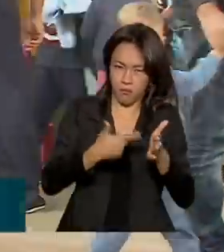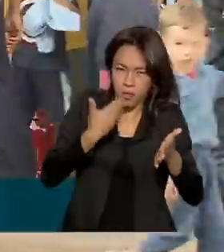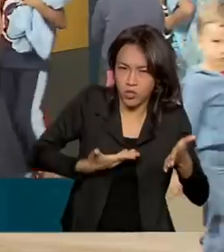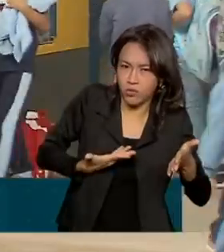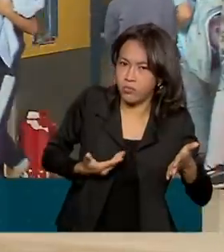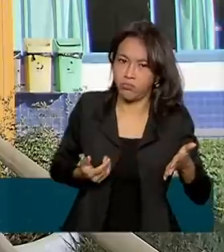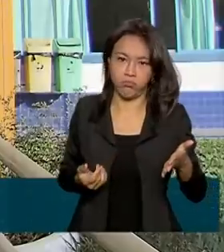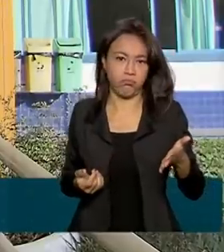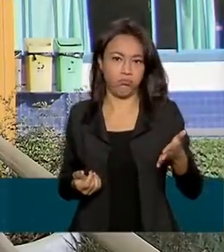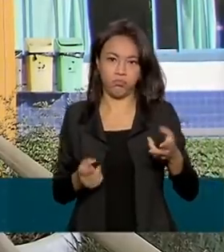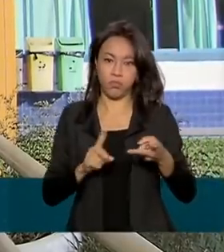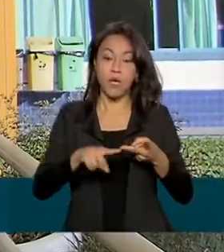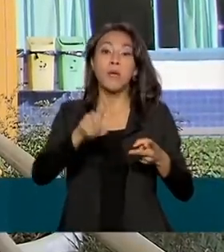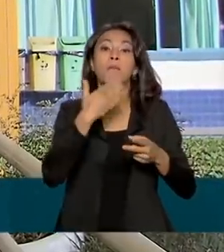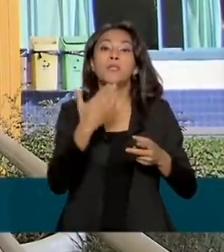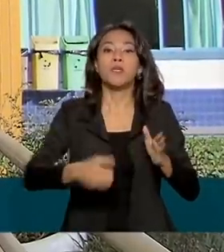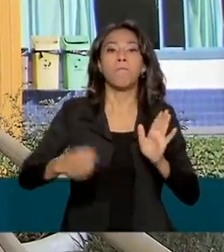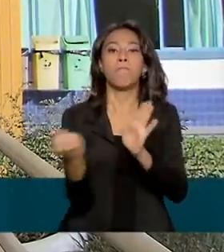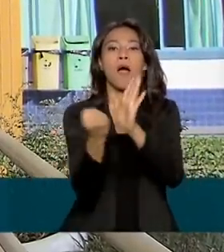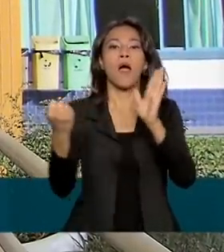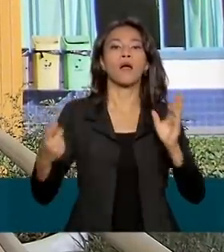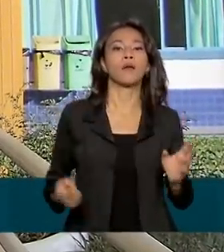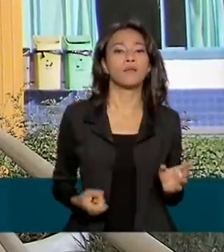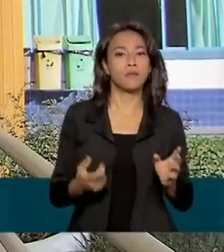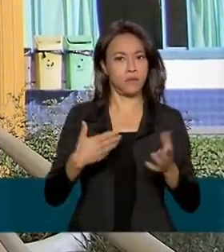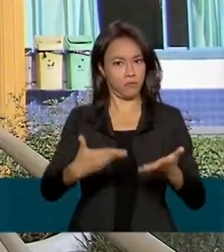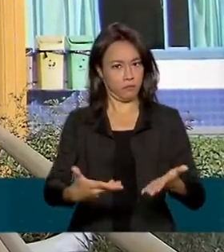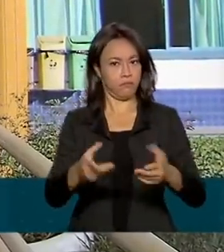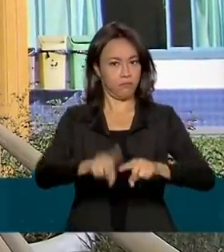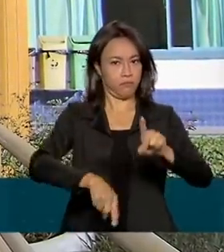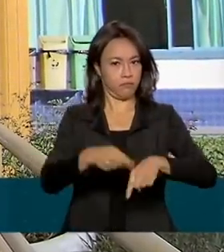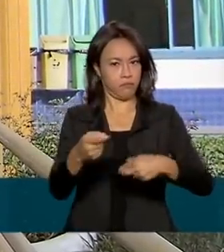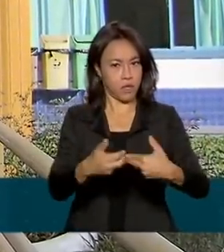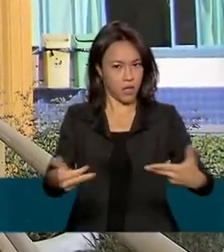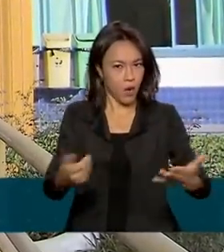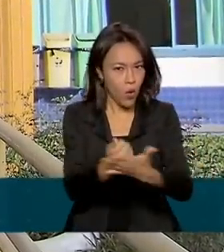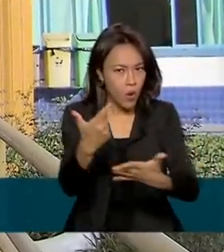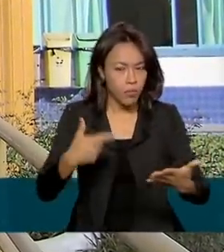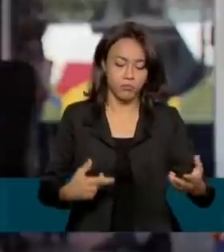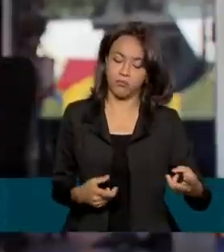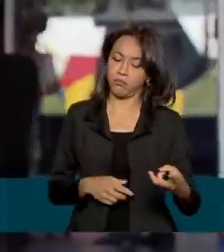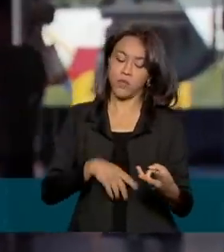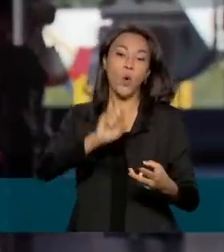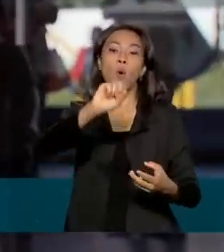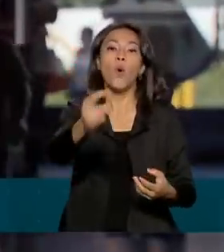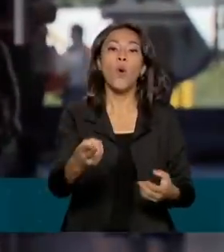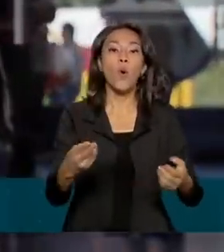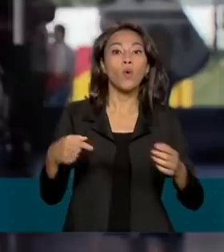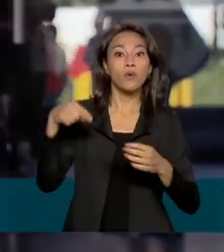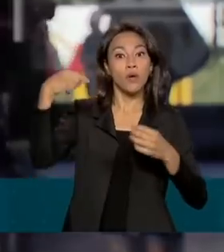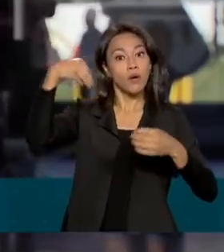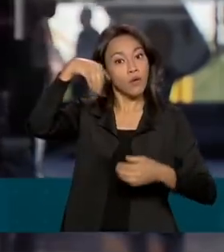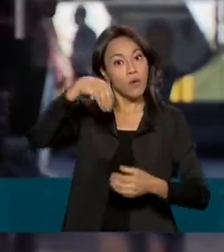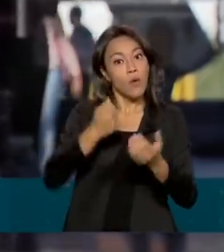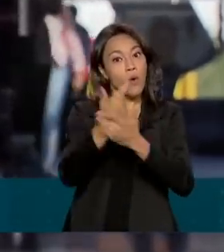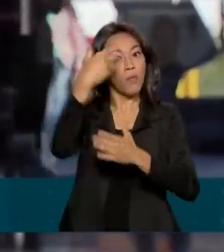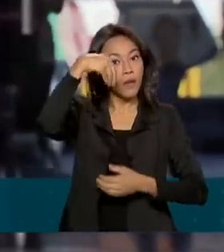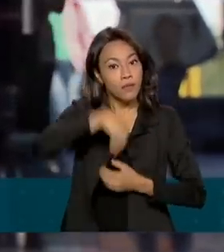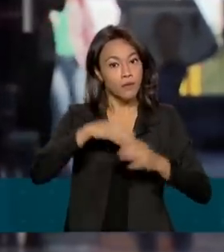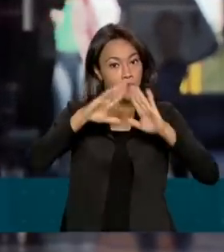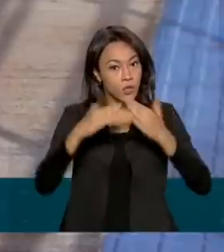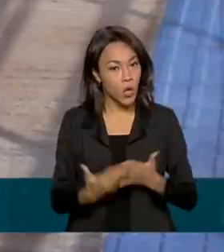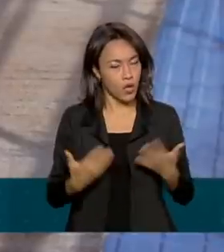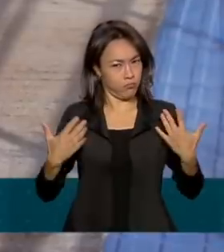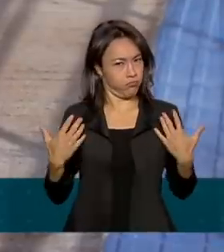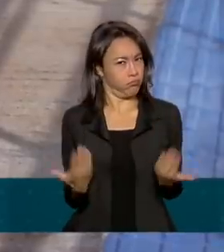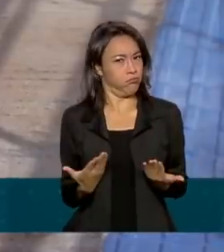proibido indicar marcas ou lojas específicas para o material, ou que os produtos sejam comprados na própria instituição de ensino, o